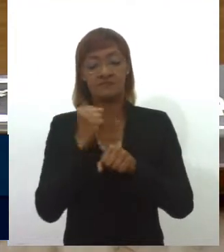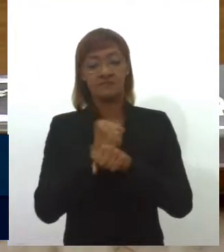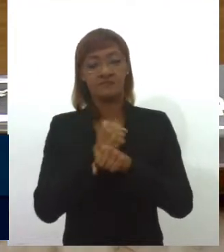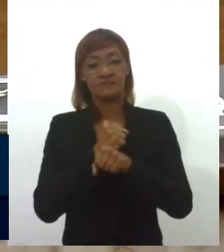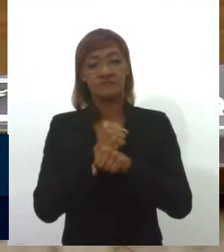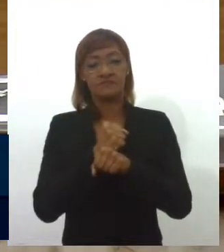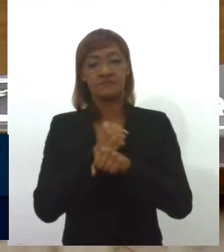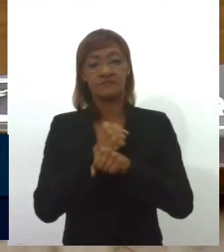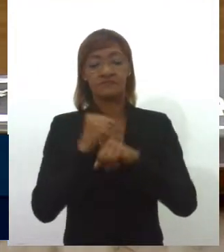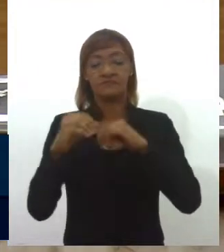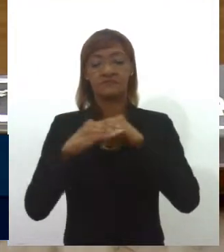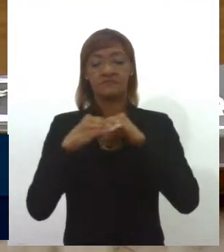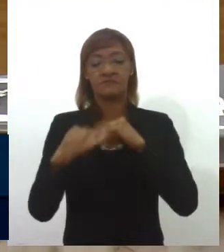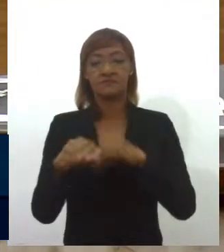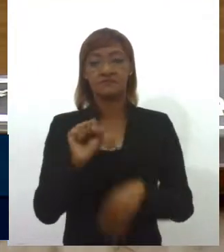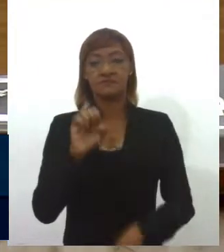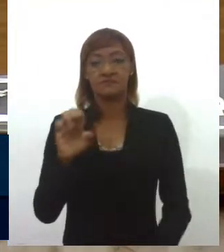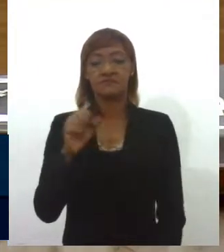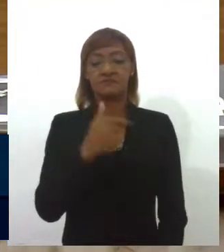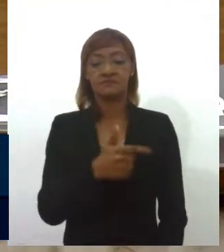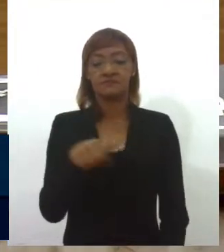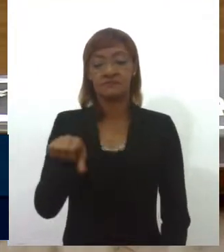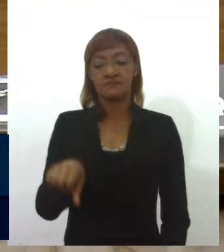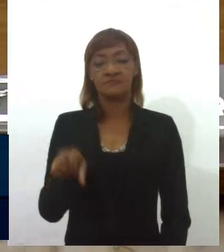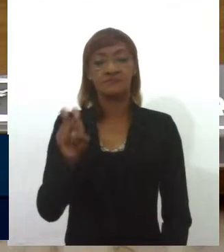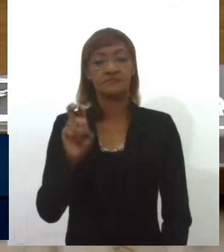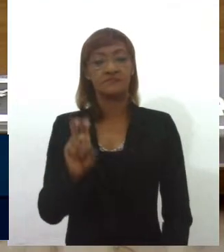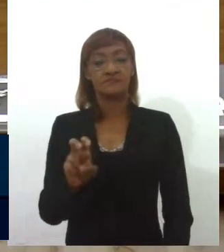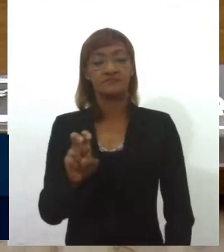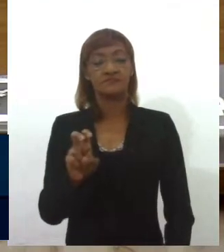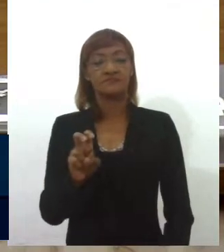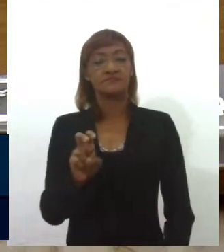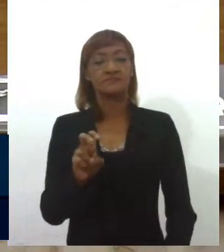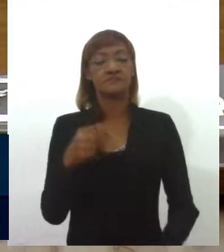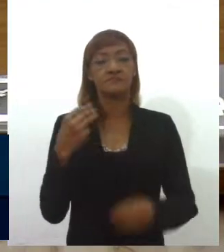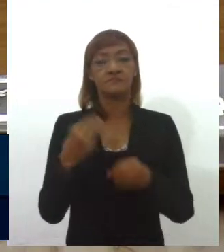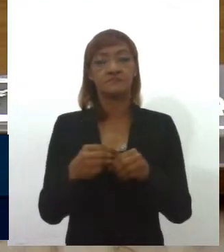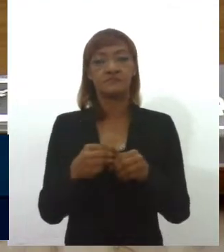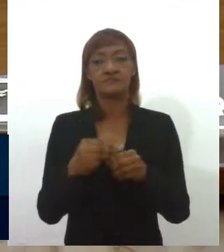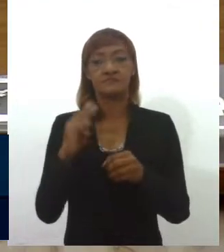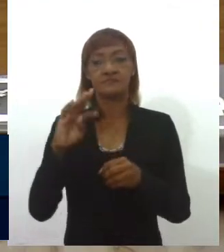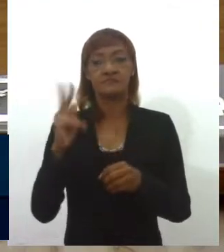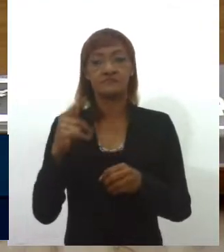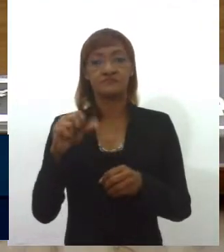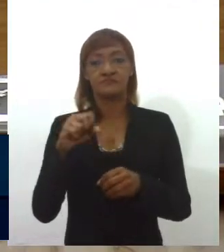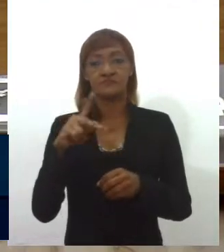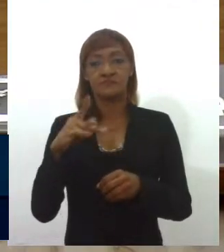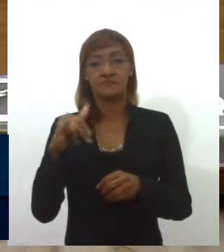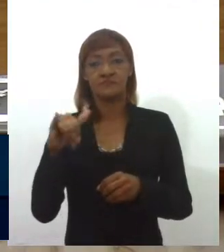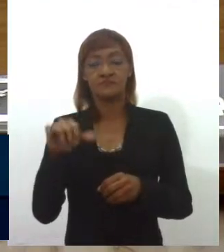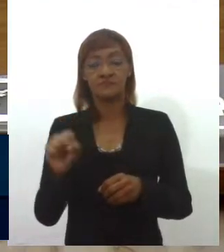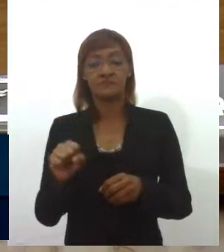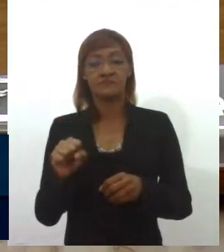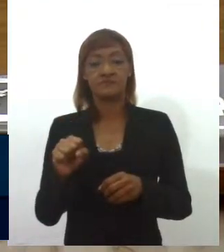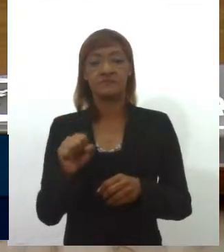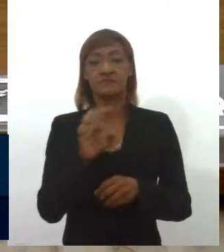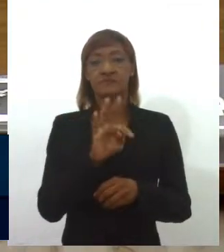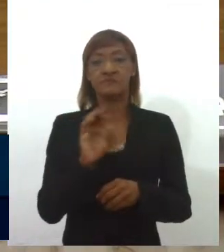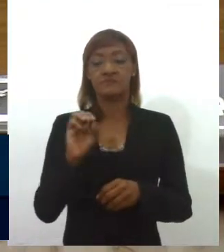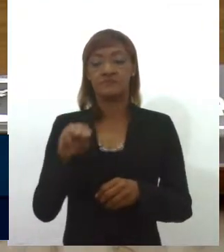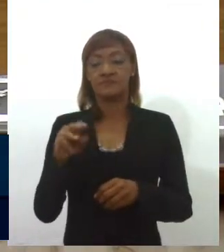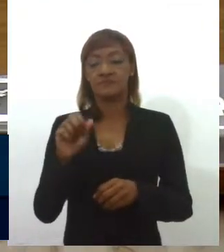na rodovia SE-295, que liga o município de Cristinápolis a Tomado Geru,